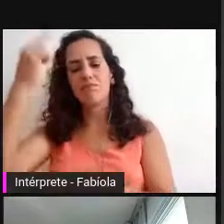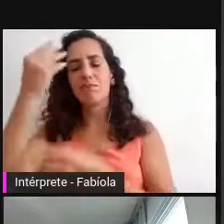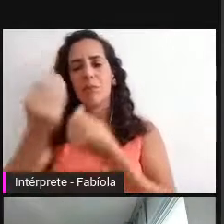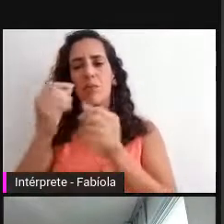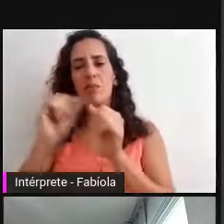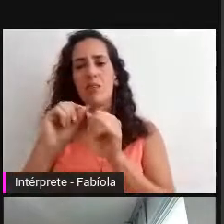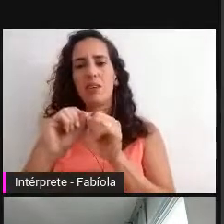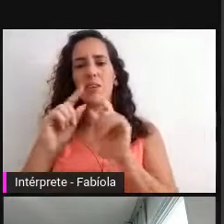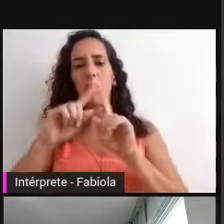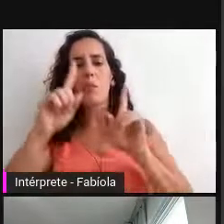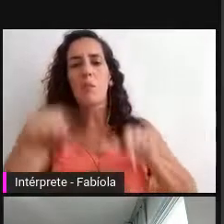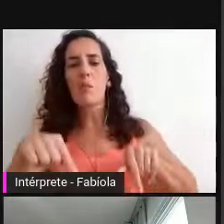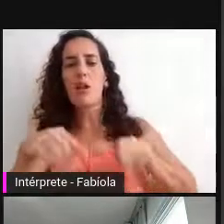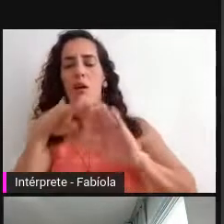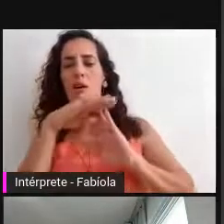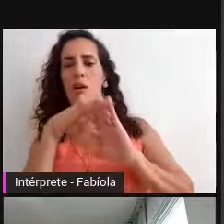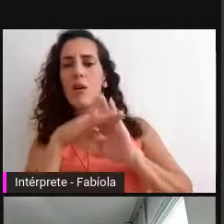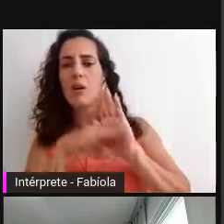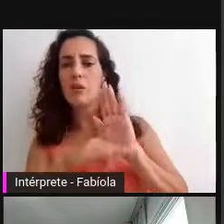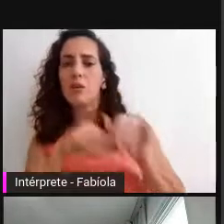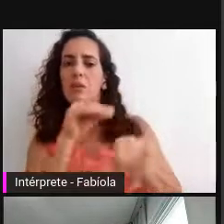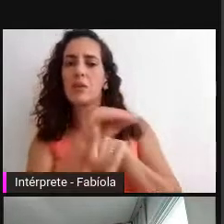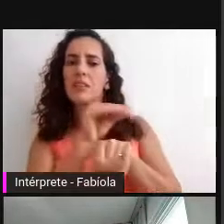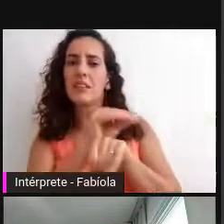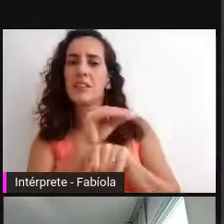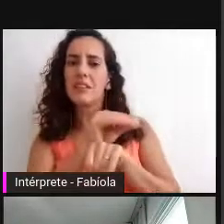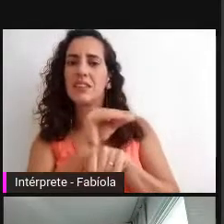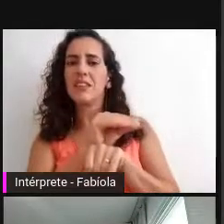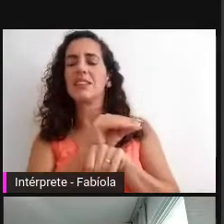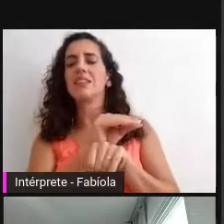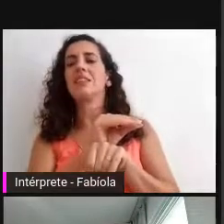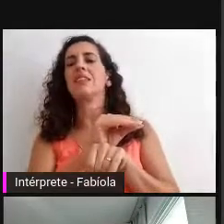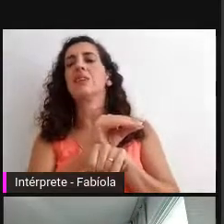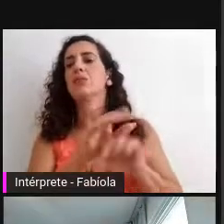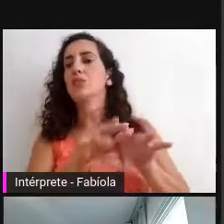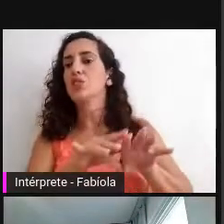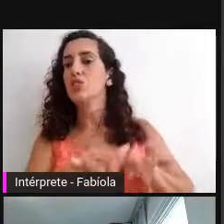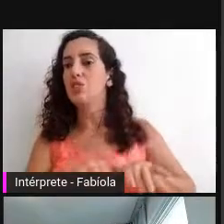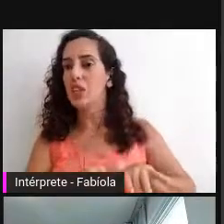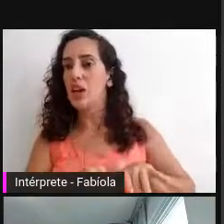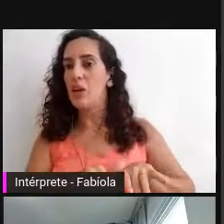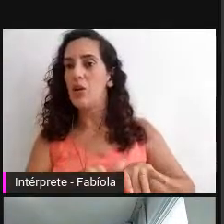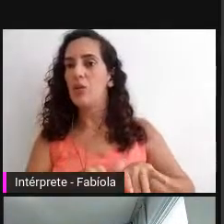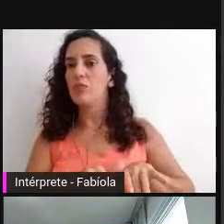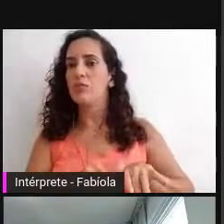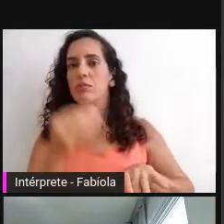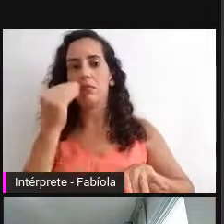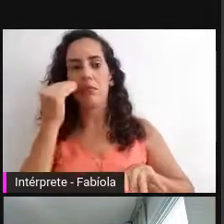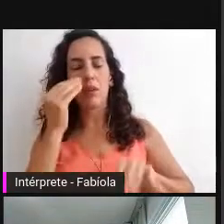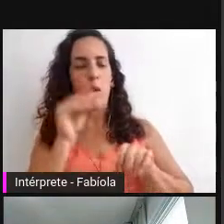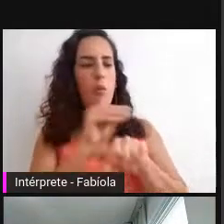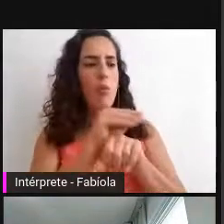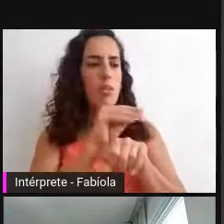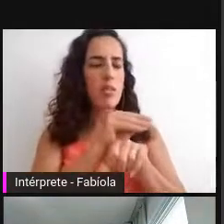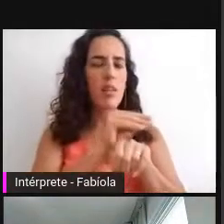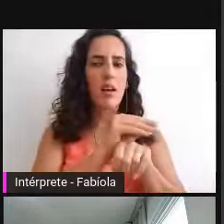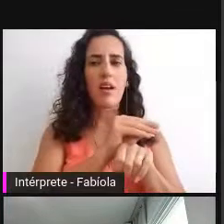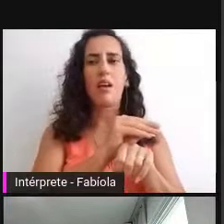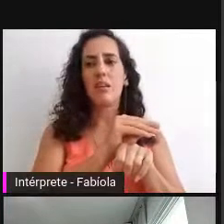preservação digital com uma governança do repositório digital confiável.